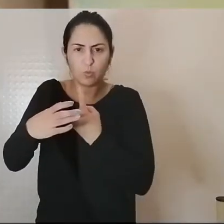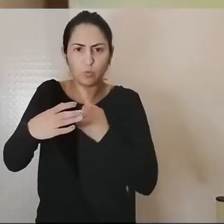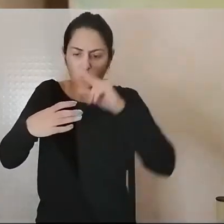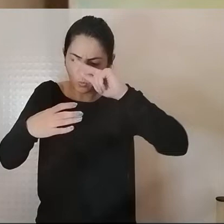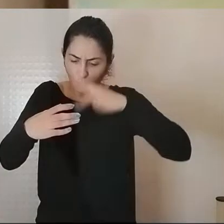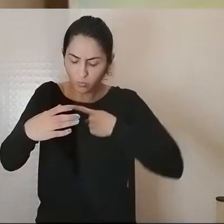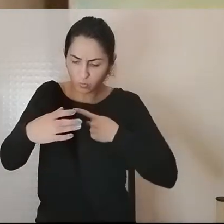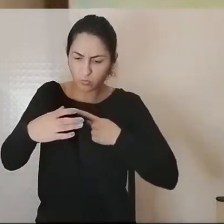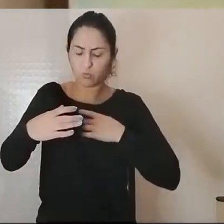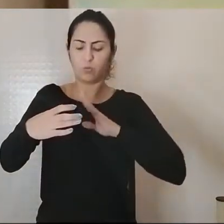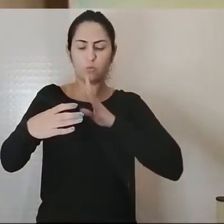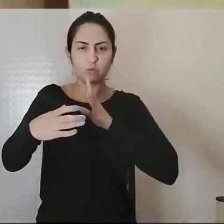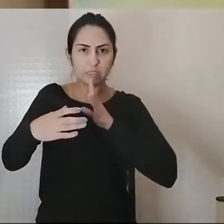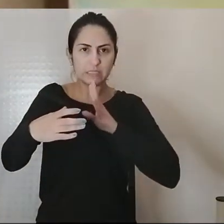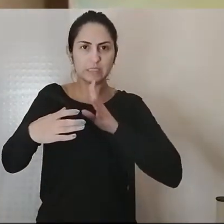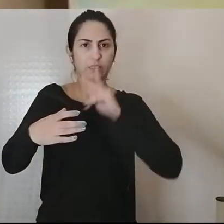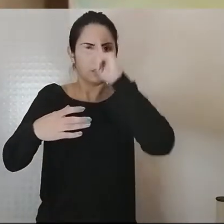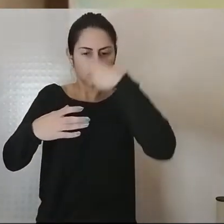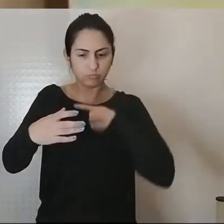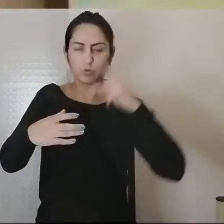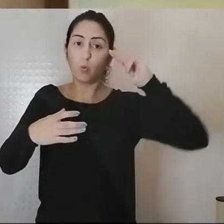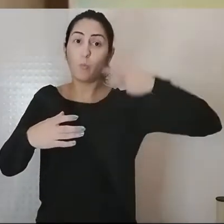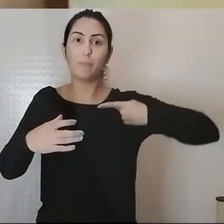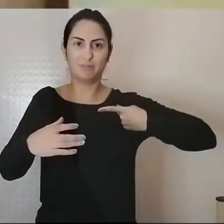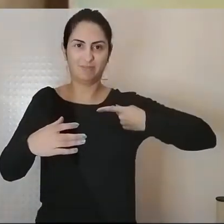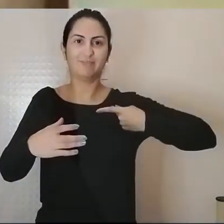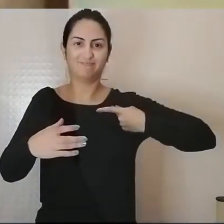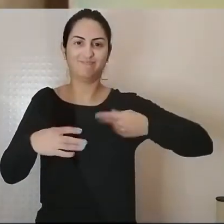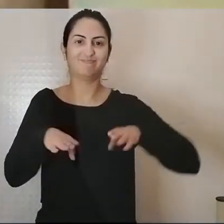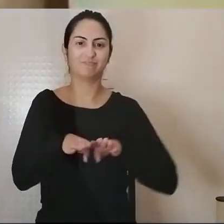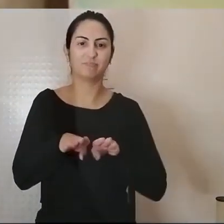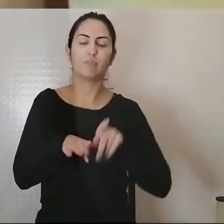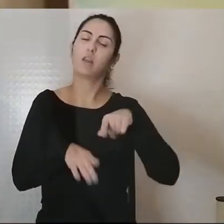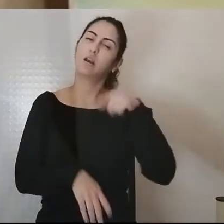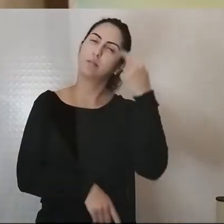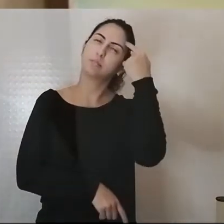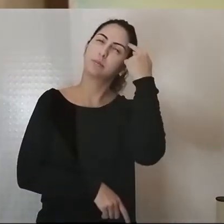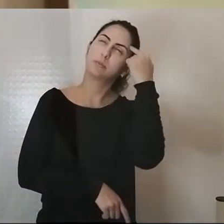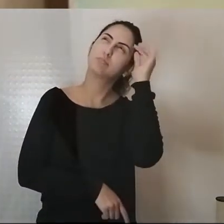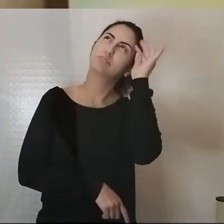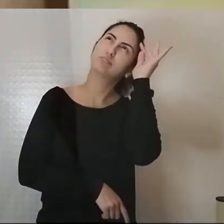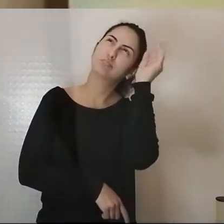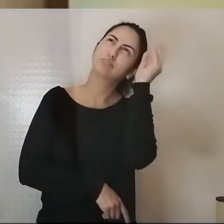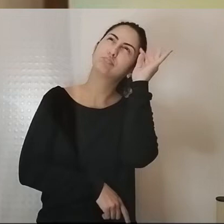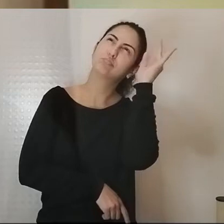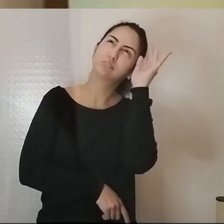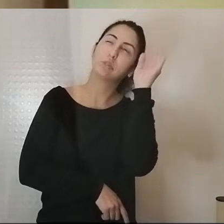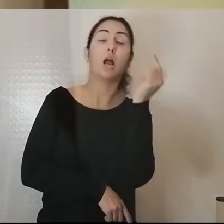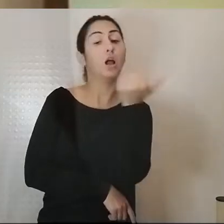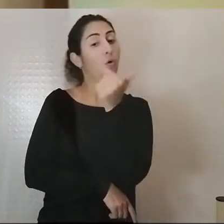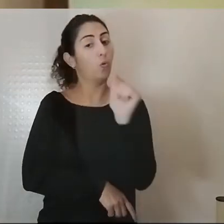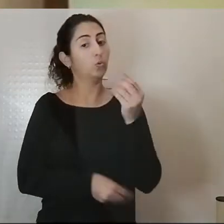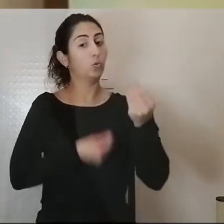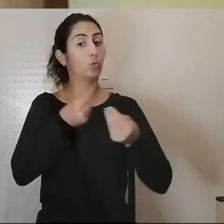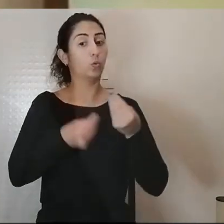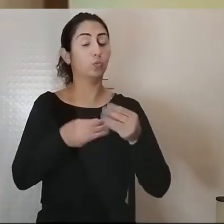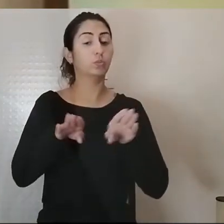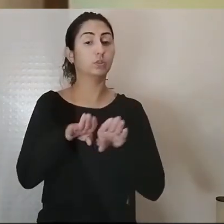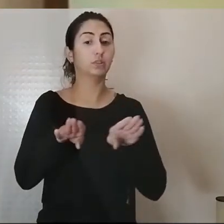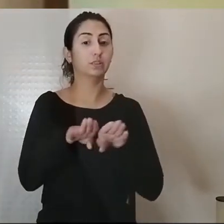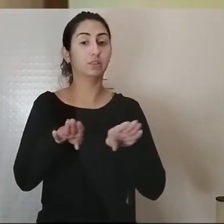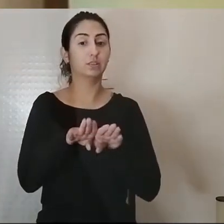humanos. Também esta é uma reflexão que parte de outras como da